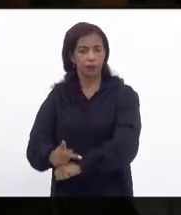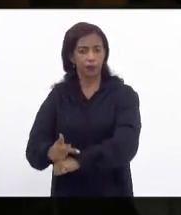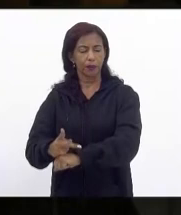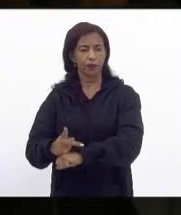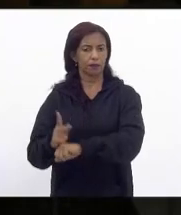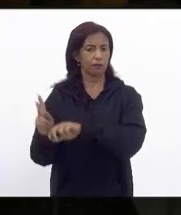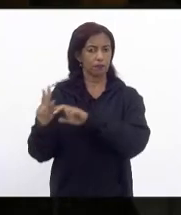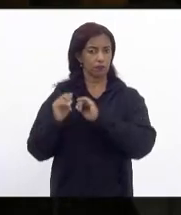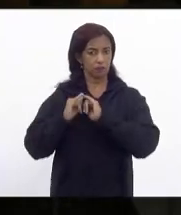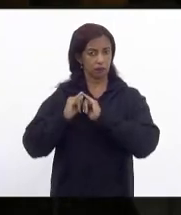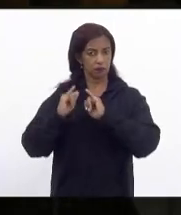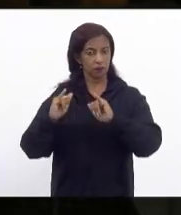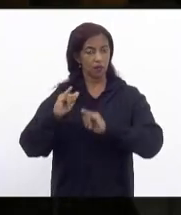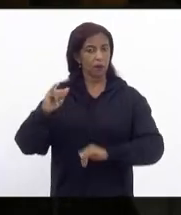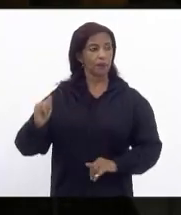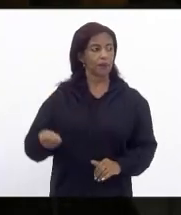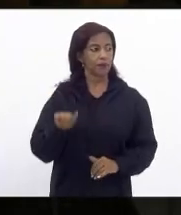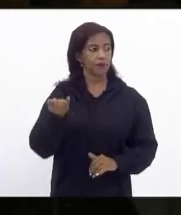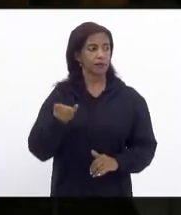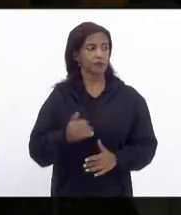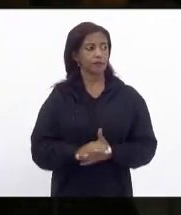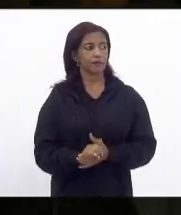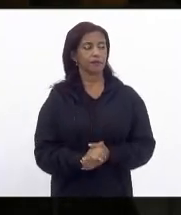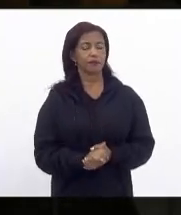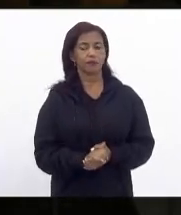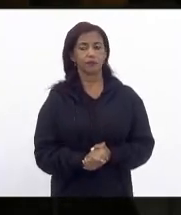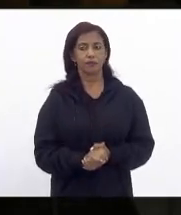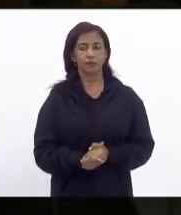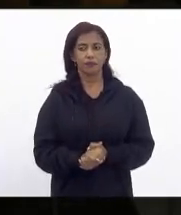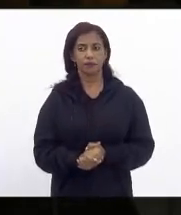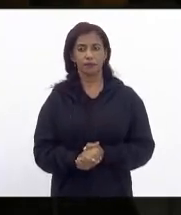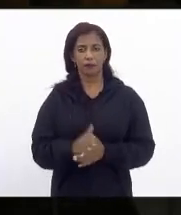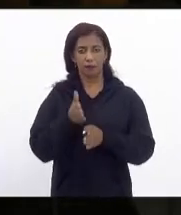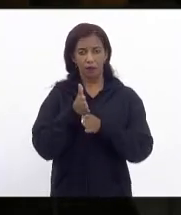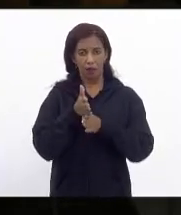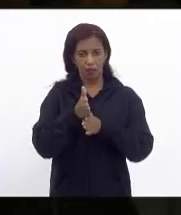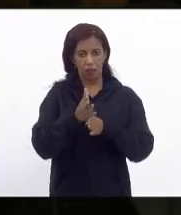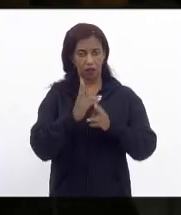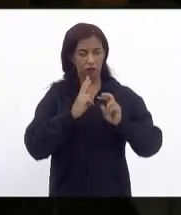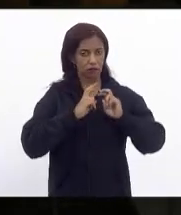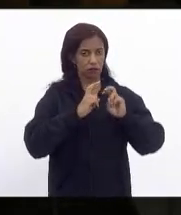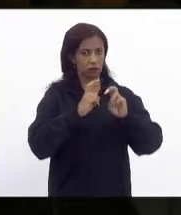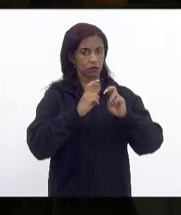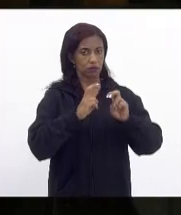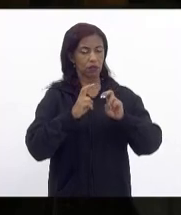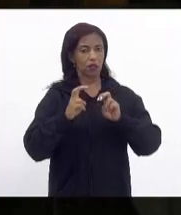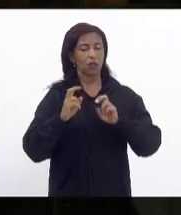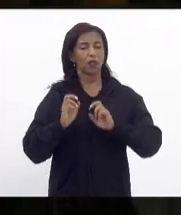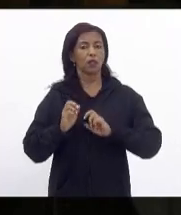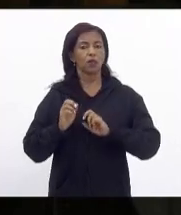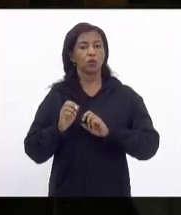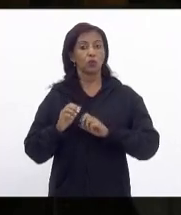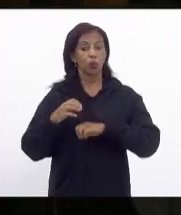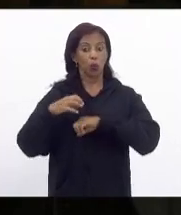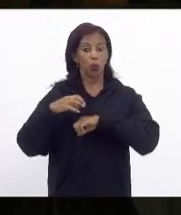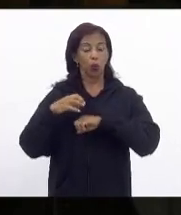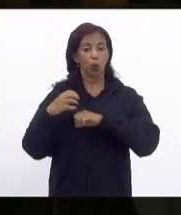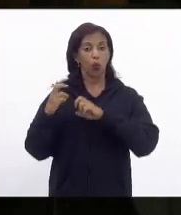o anúncio aproveitar assim a linha férrea do transporte de cargas